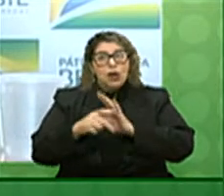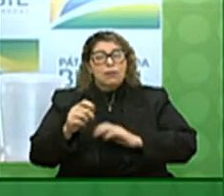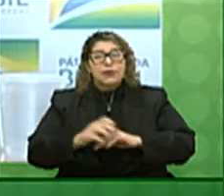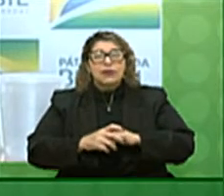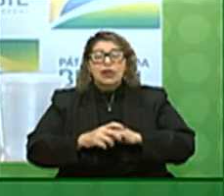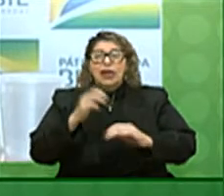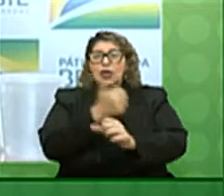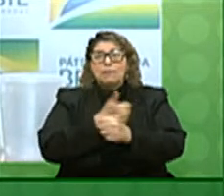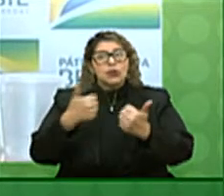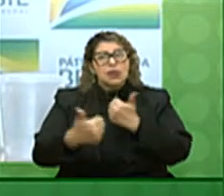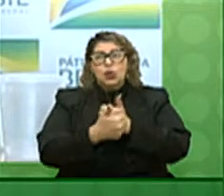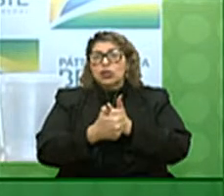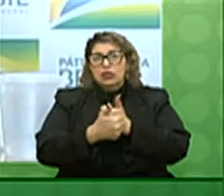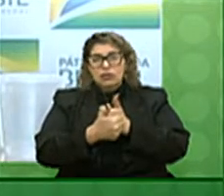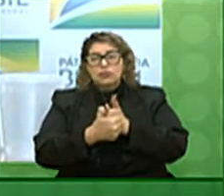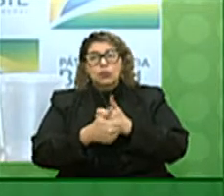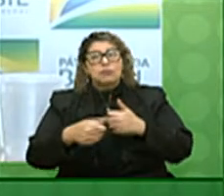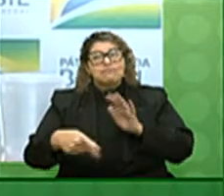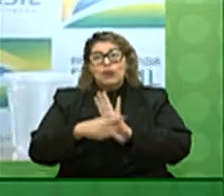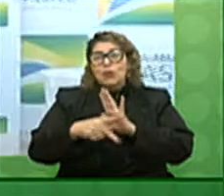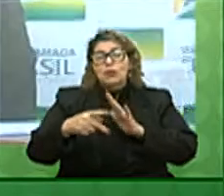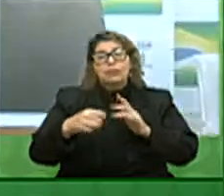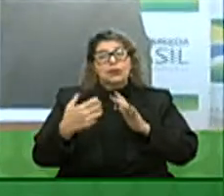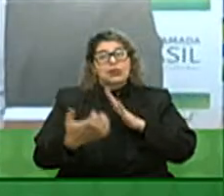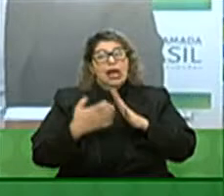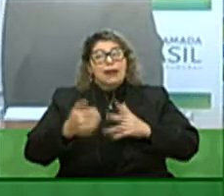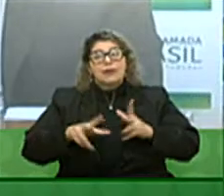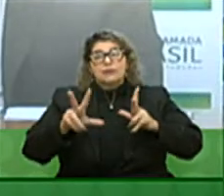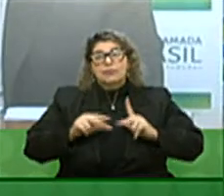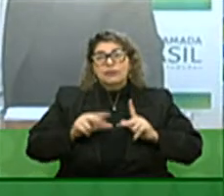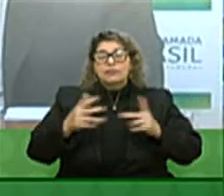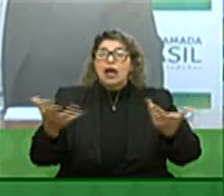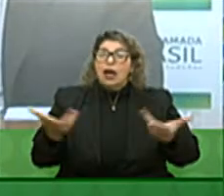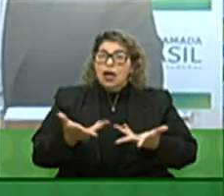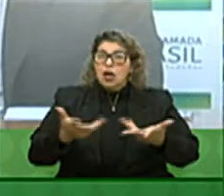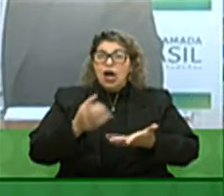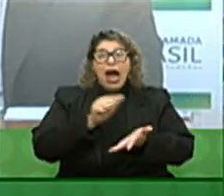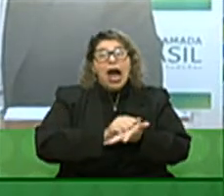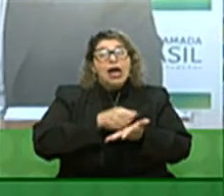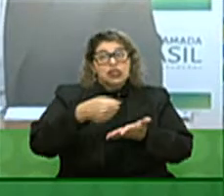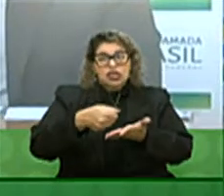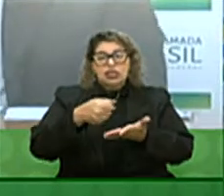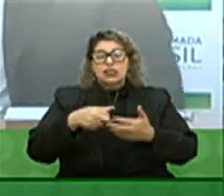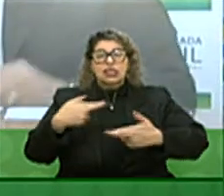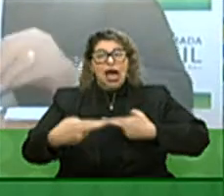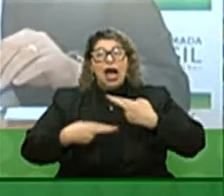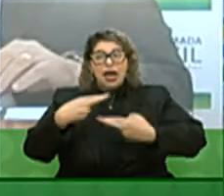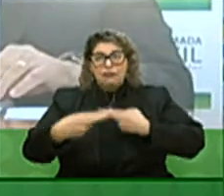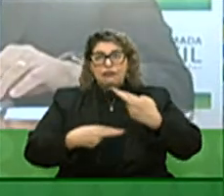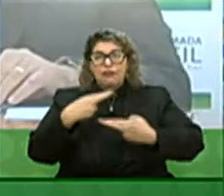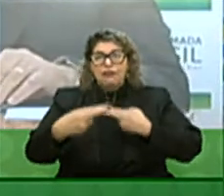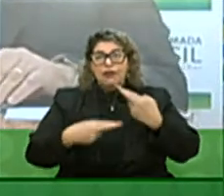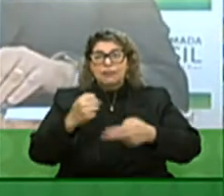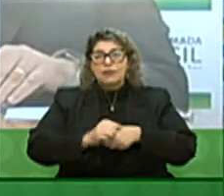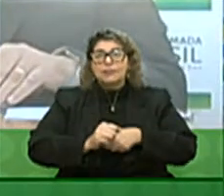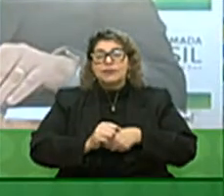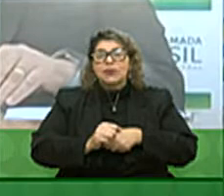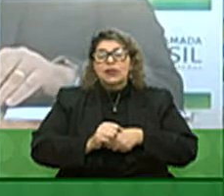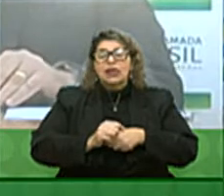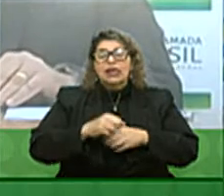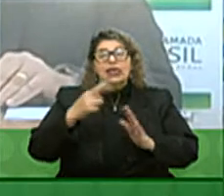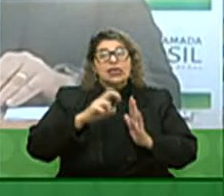protagonismo da iniciativa privada. Planejamos retomar a agenda de reformas que, além do sistema